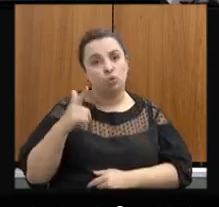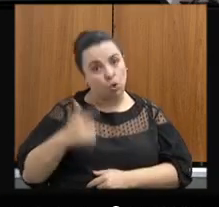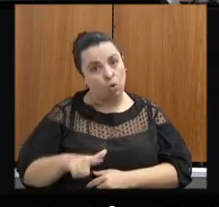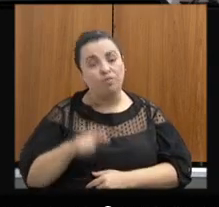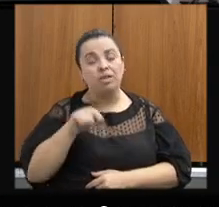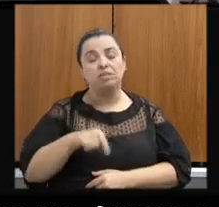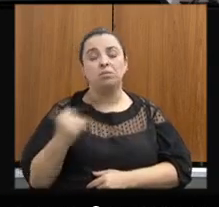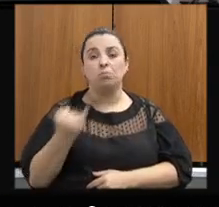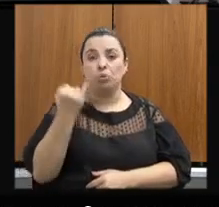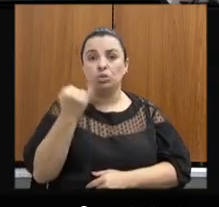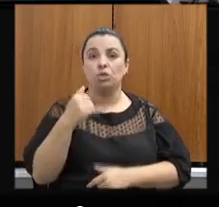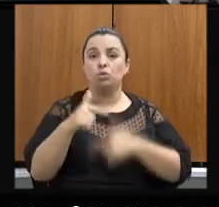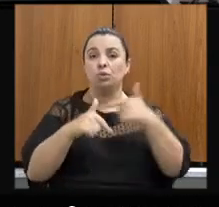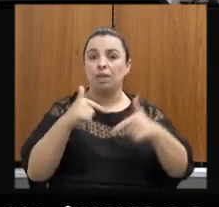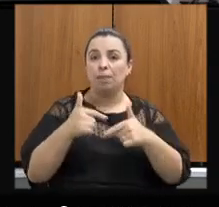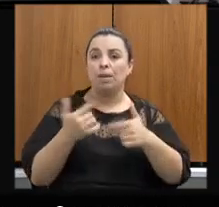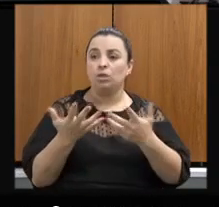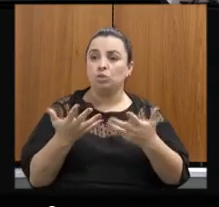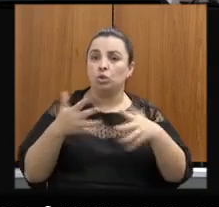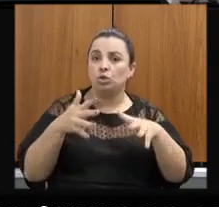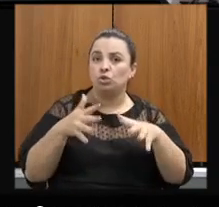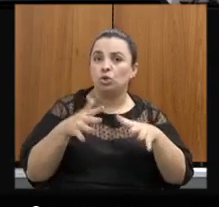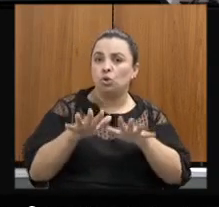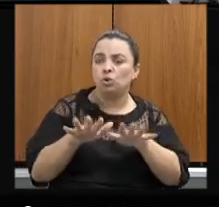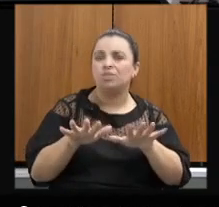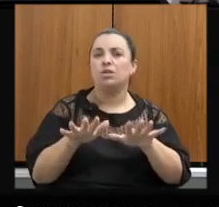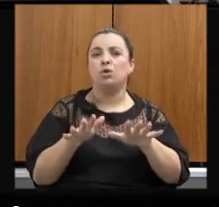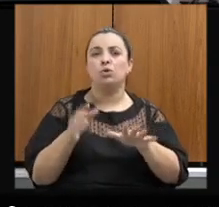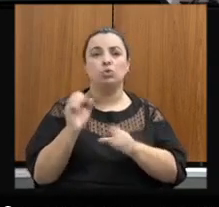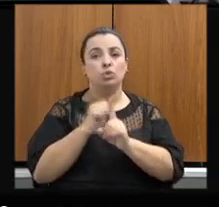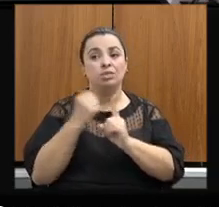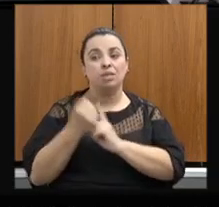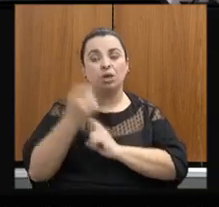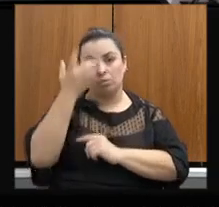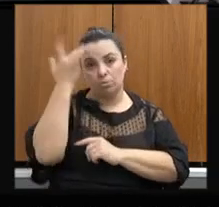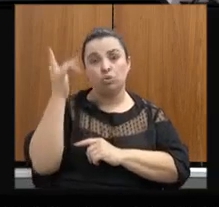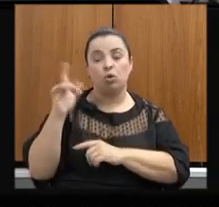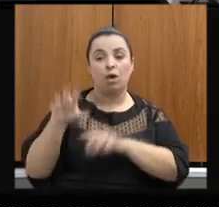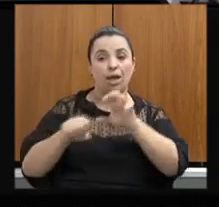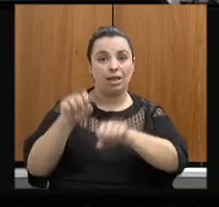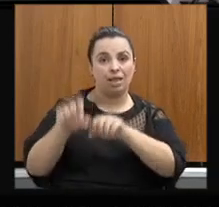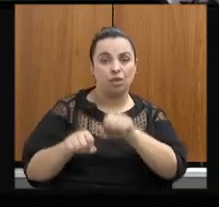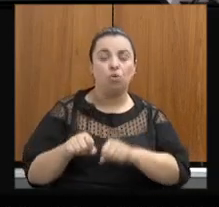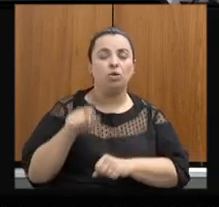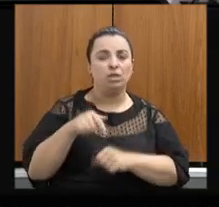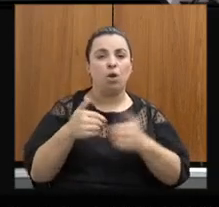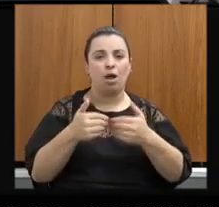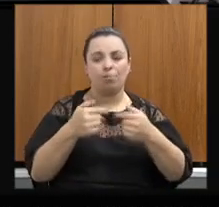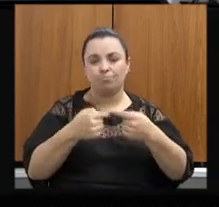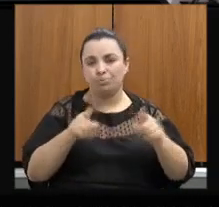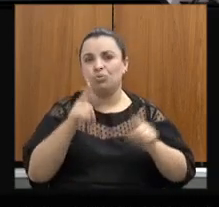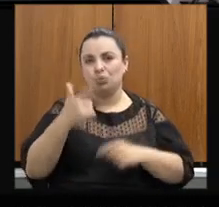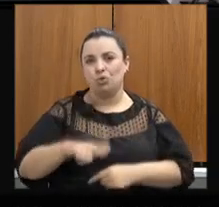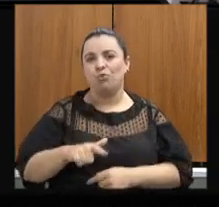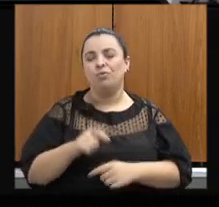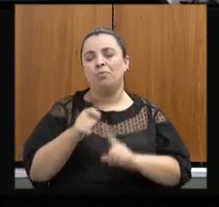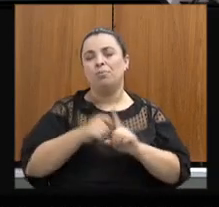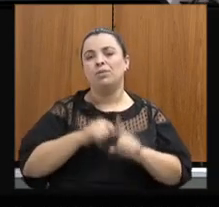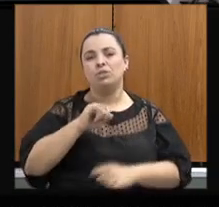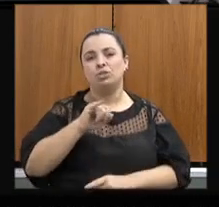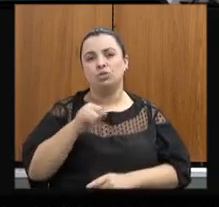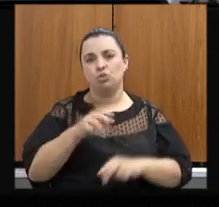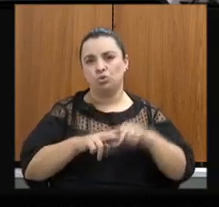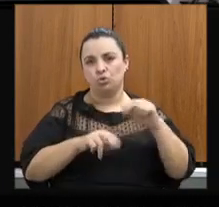Inclusão Social com os catadores, capacitação. Ele foi reaberto agora, no mês de junho de 2022. Por favor.